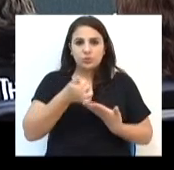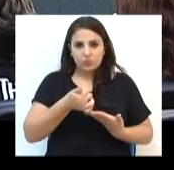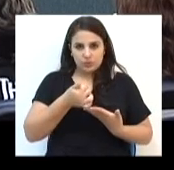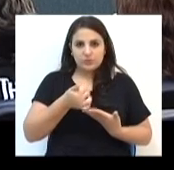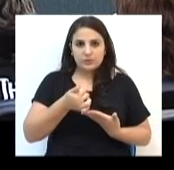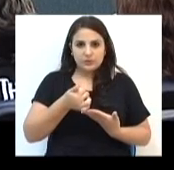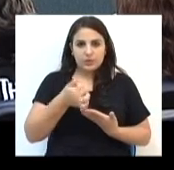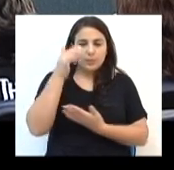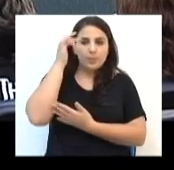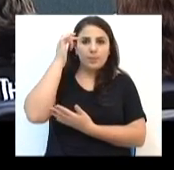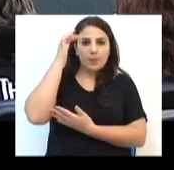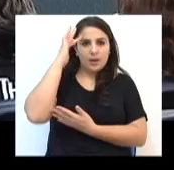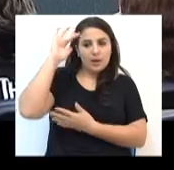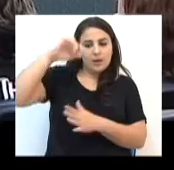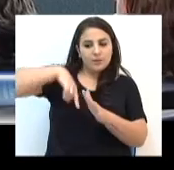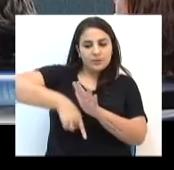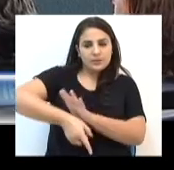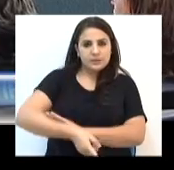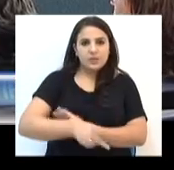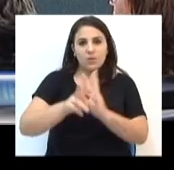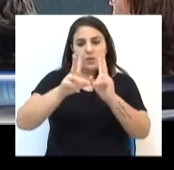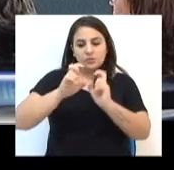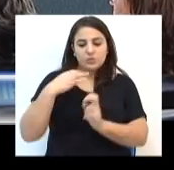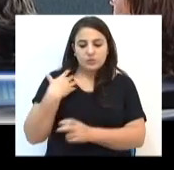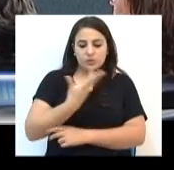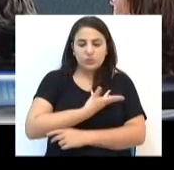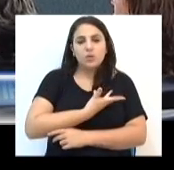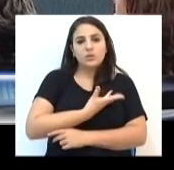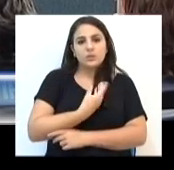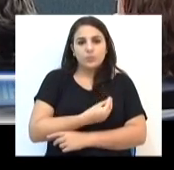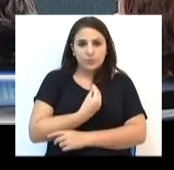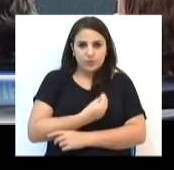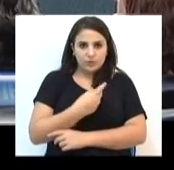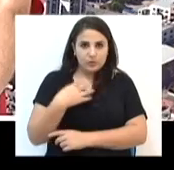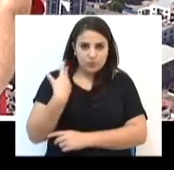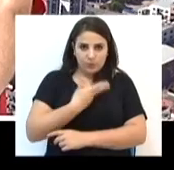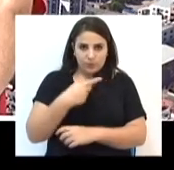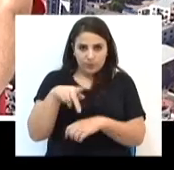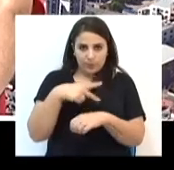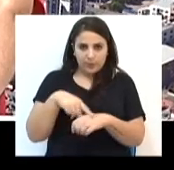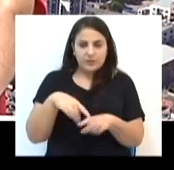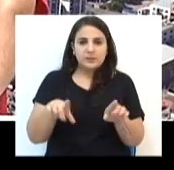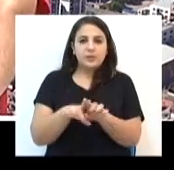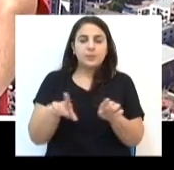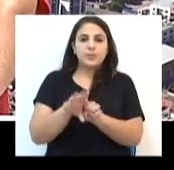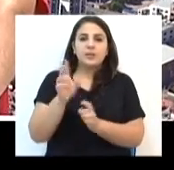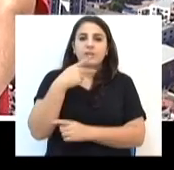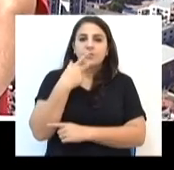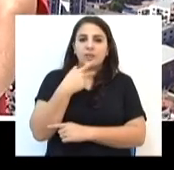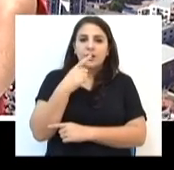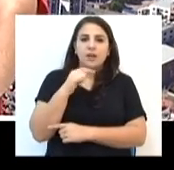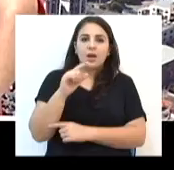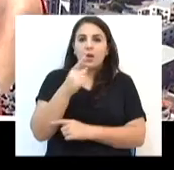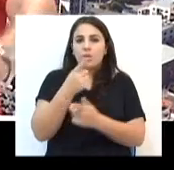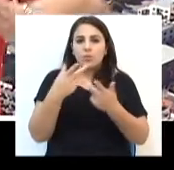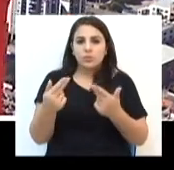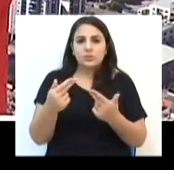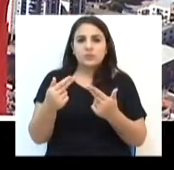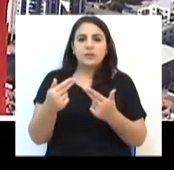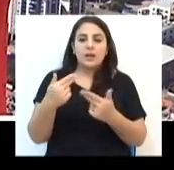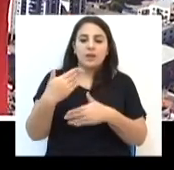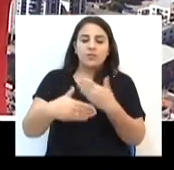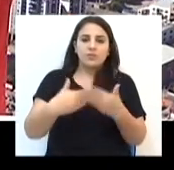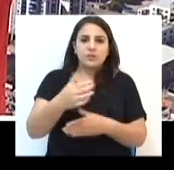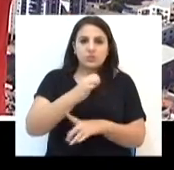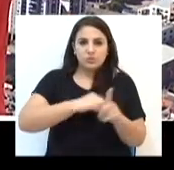o plenário uma reflexão acerca do que estamos vivendo em nosso país. Wilson Liu comentou que alguns avanços sociais